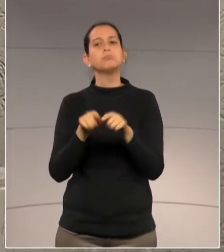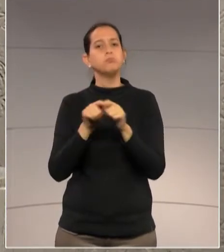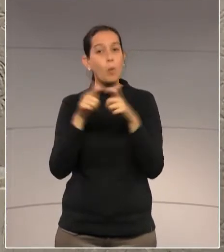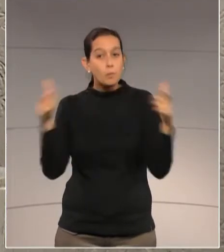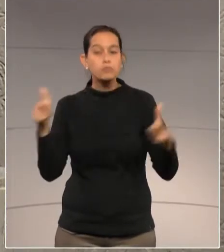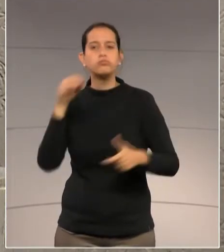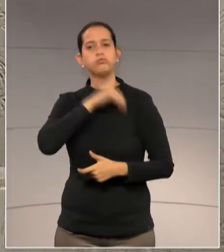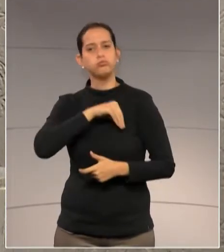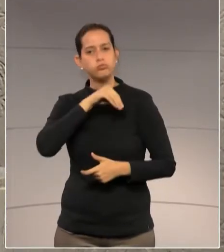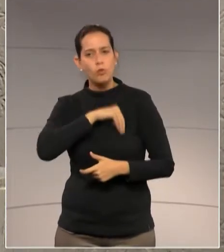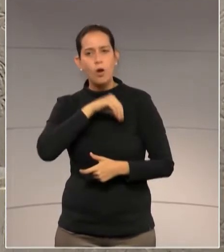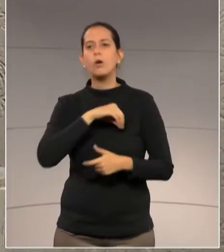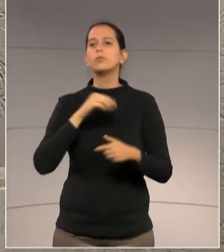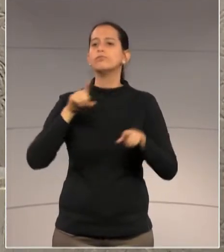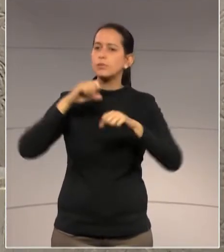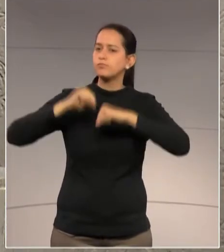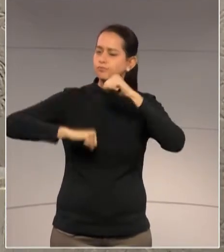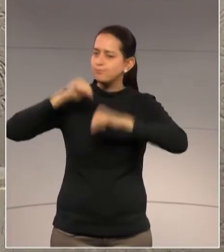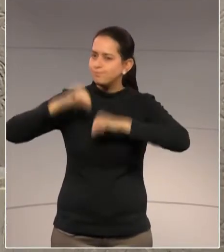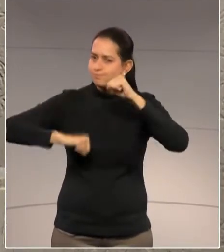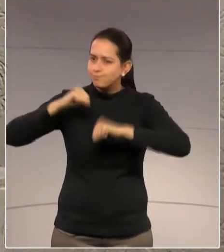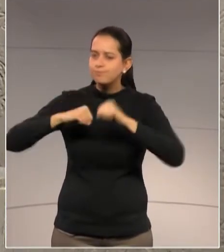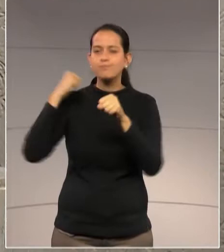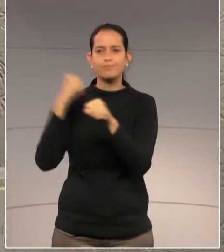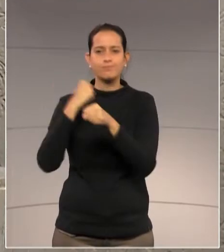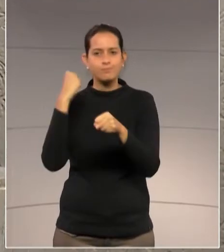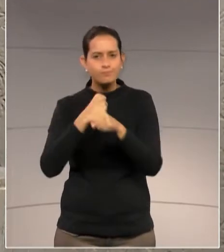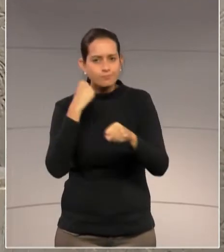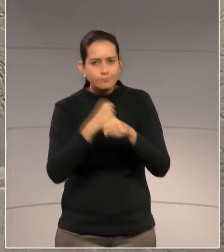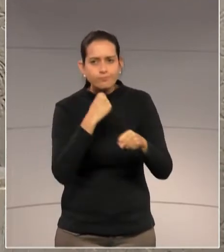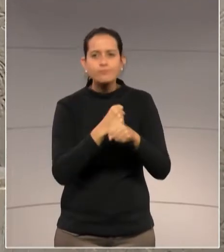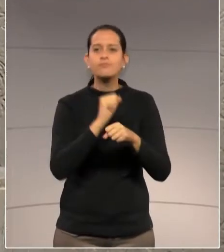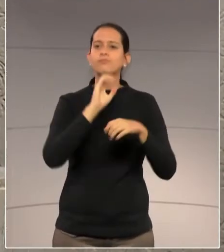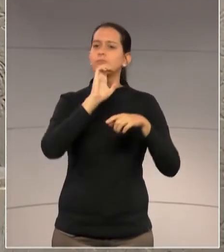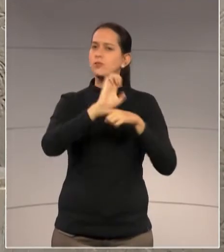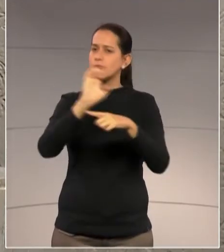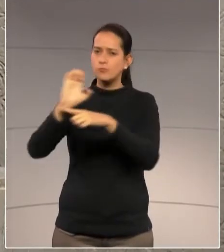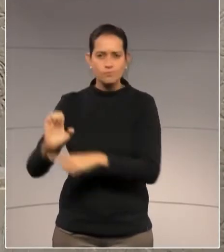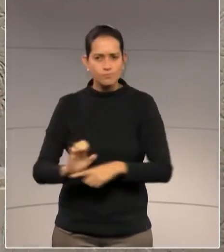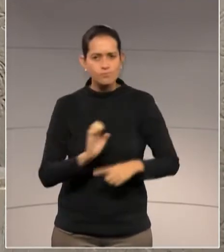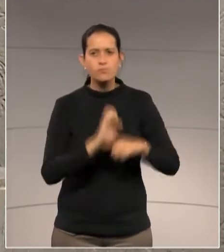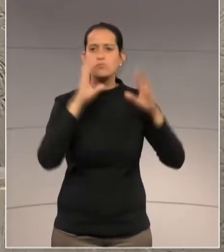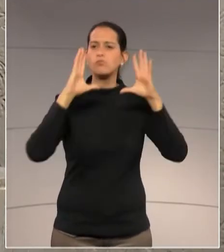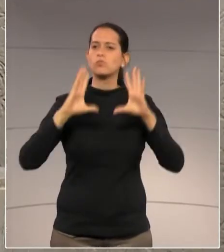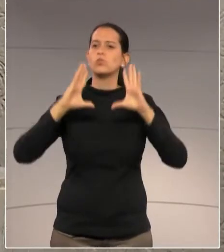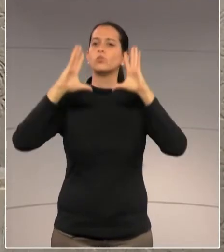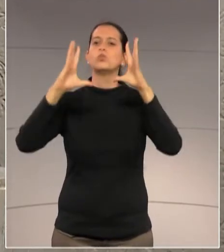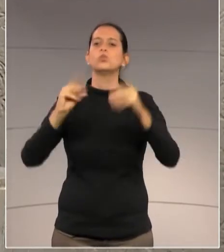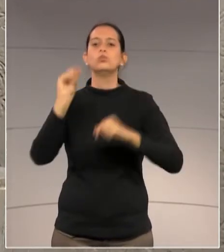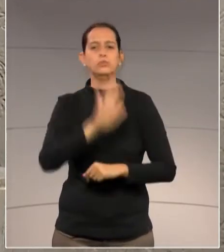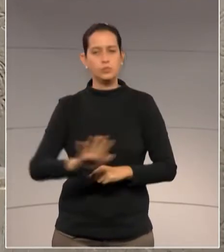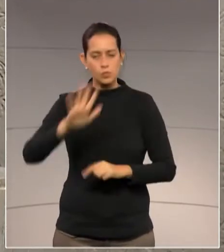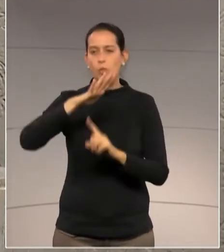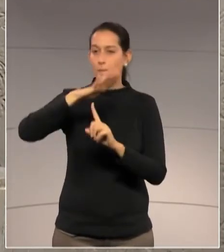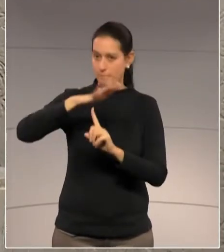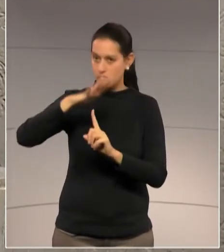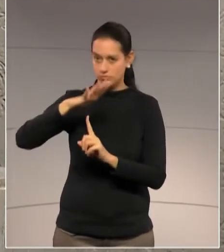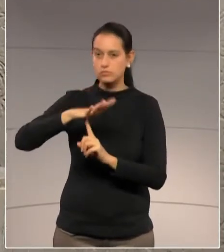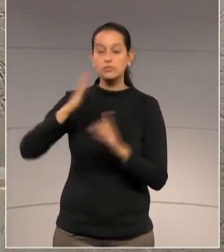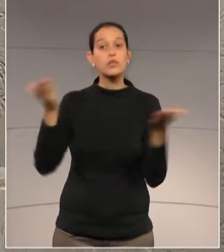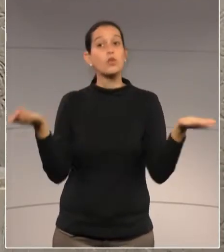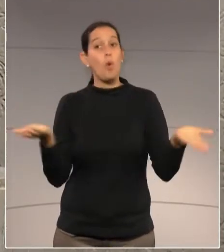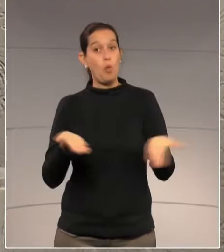produtivas, obras por todo o estado. Eu confio no que nós temos diante de nós na votação dessa